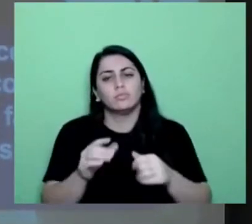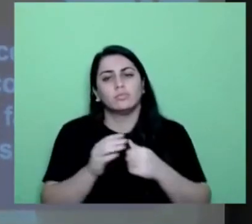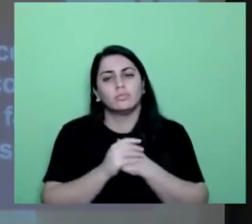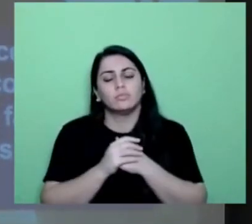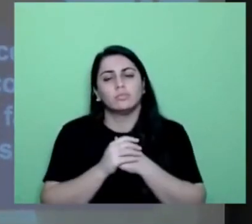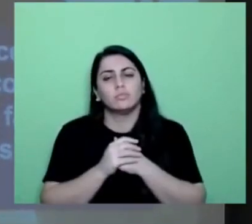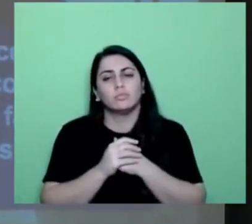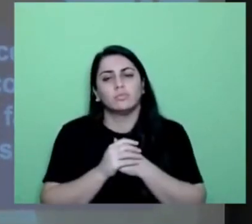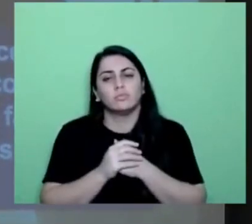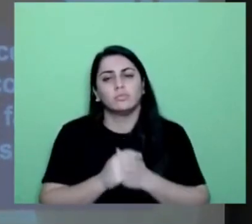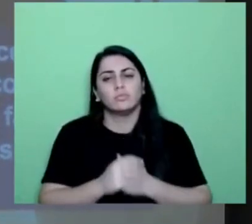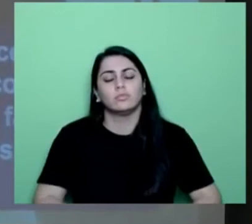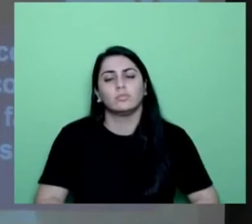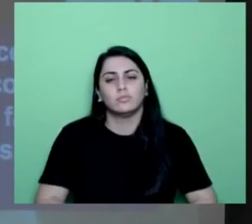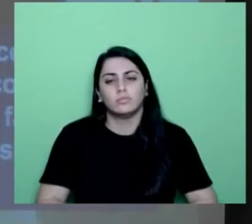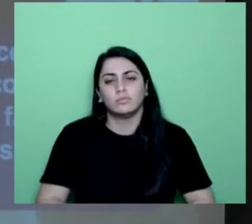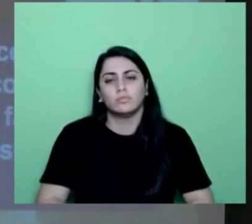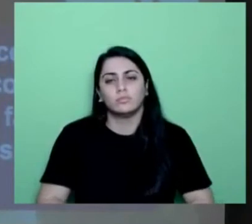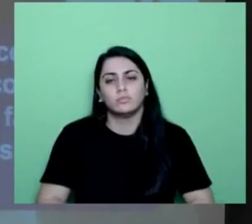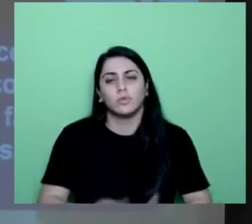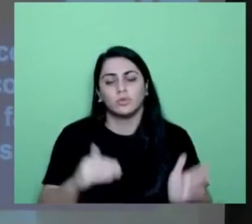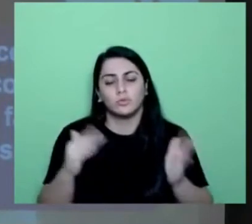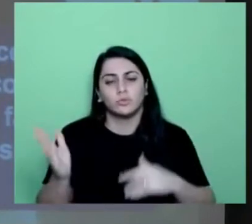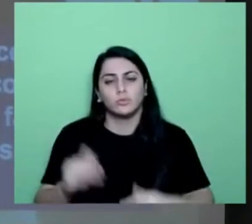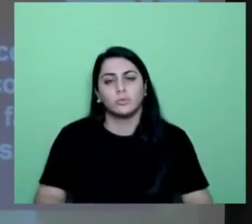Próximo. Próximo.